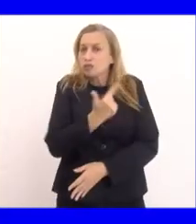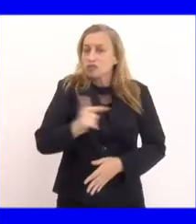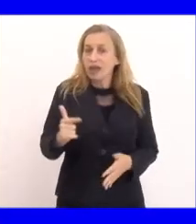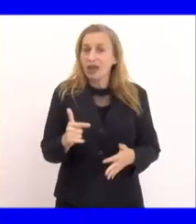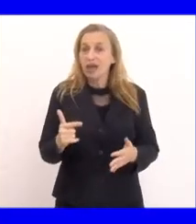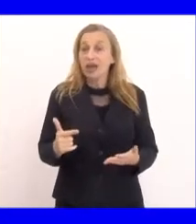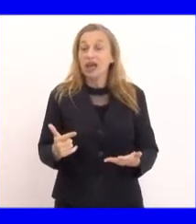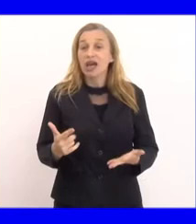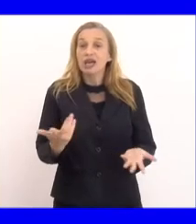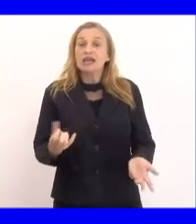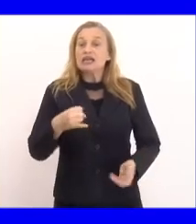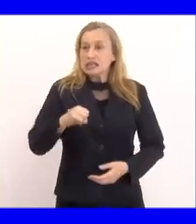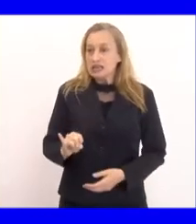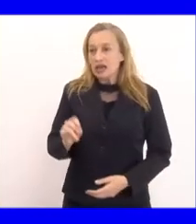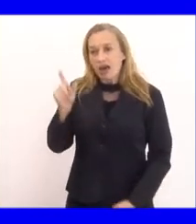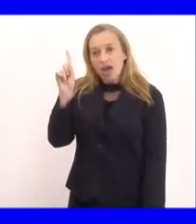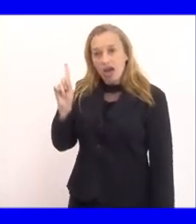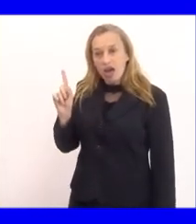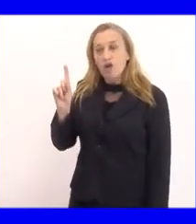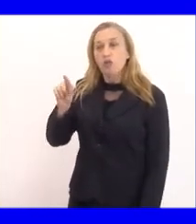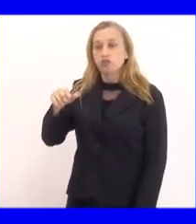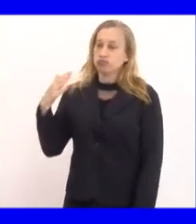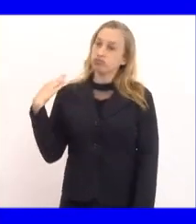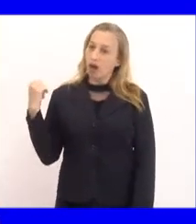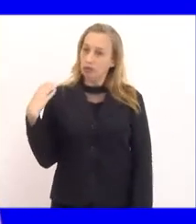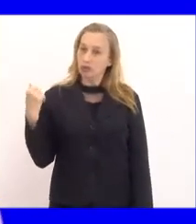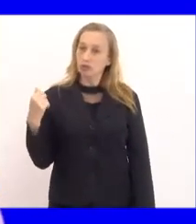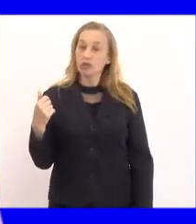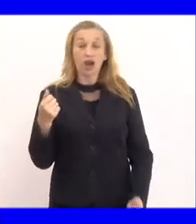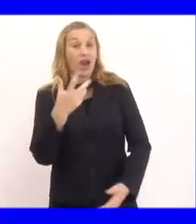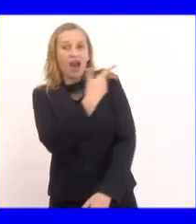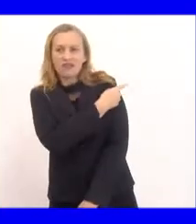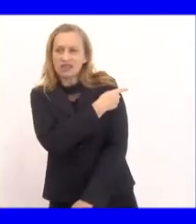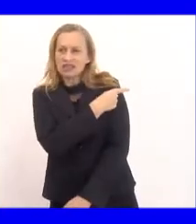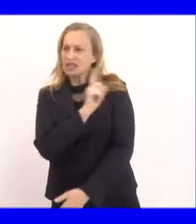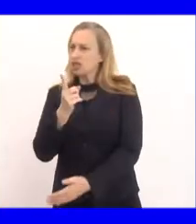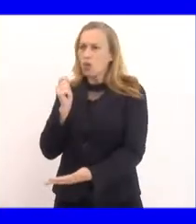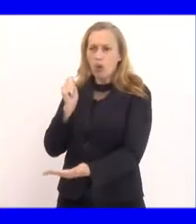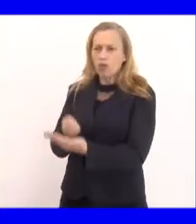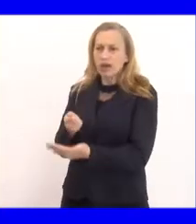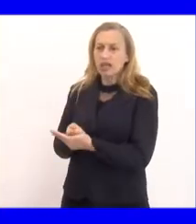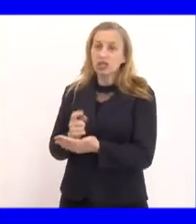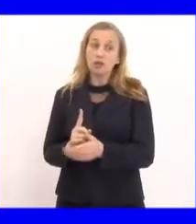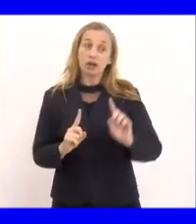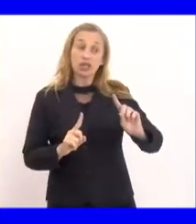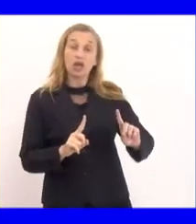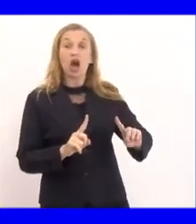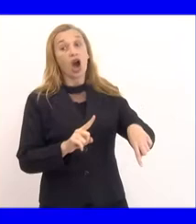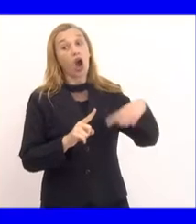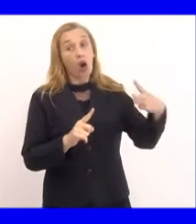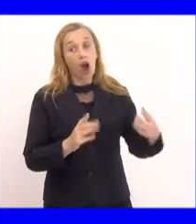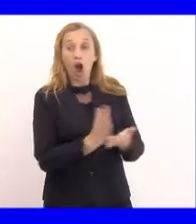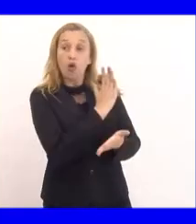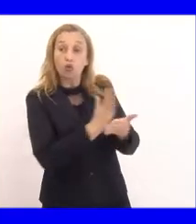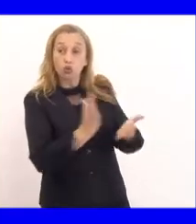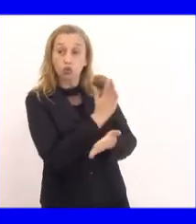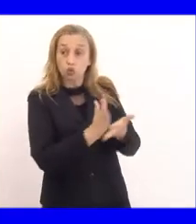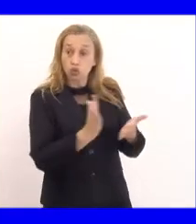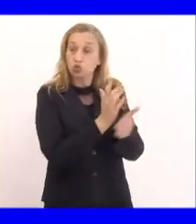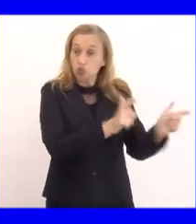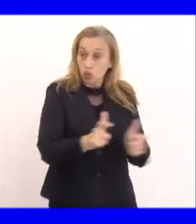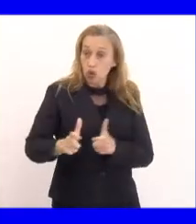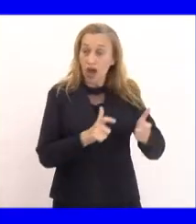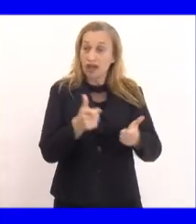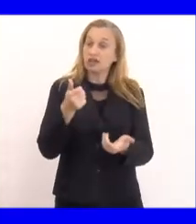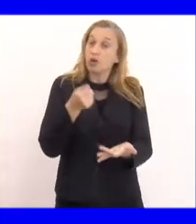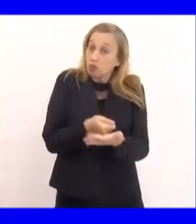a vacinação não é obrigatória, por outro lado, em alguns municípios do Brasil, os pais estão sendo quase forçados